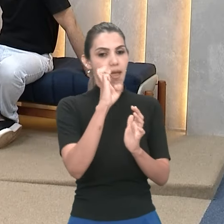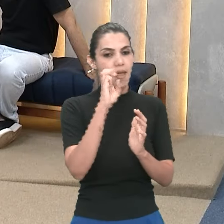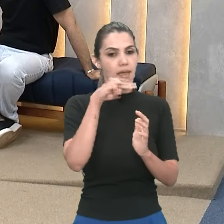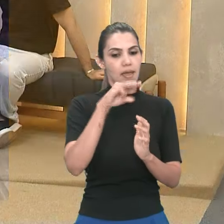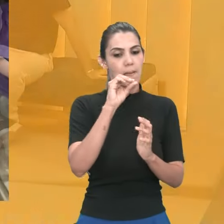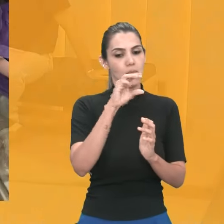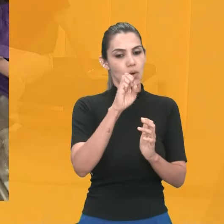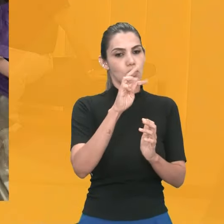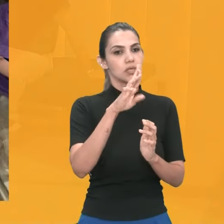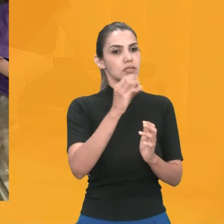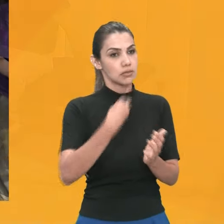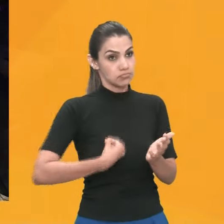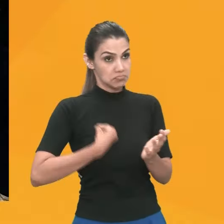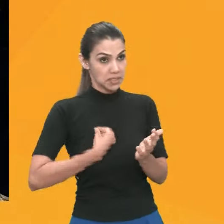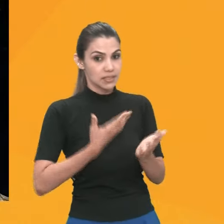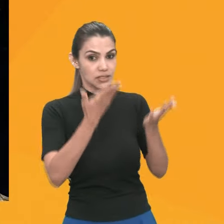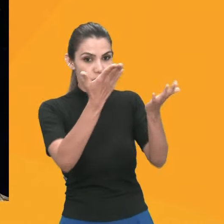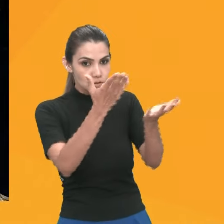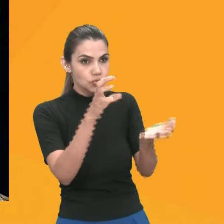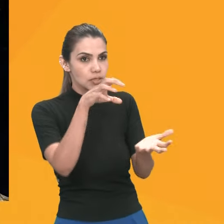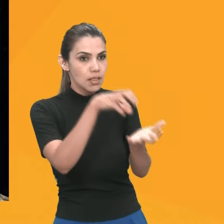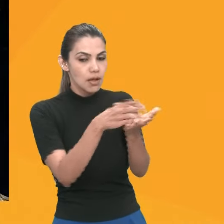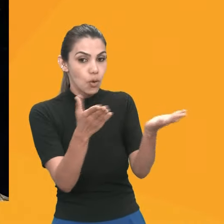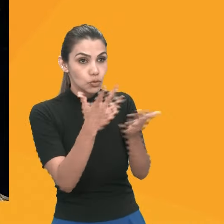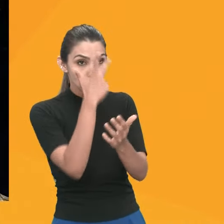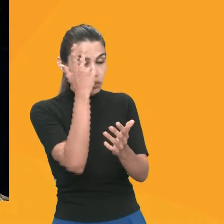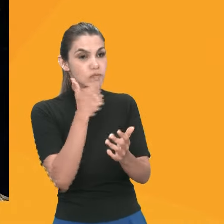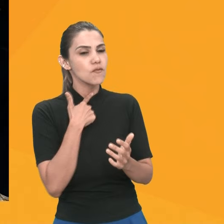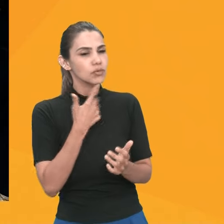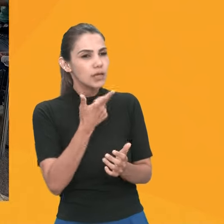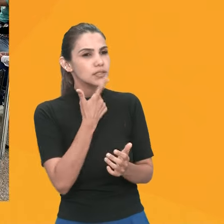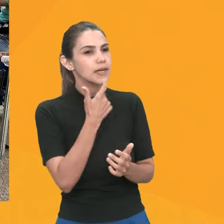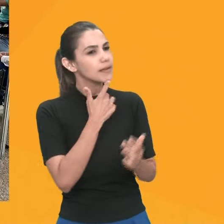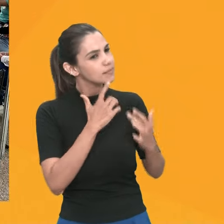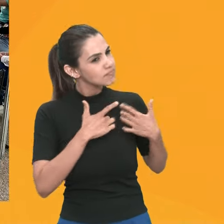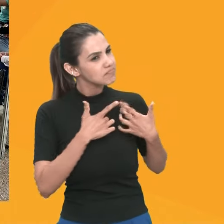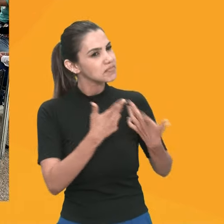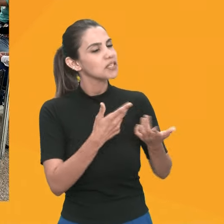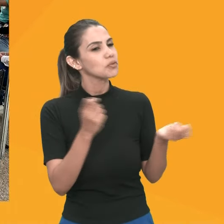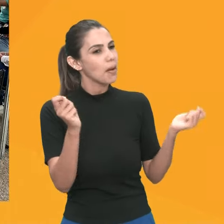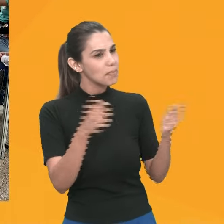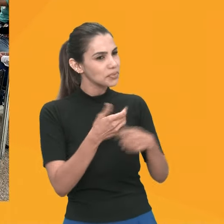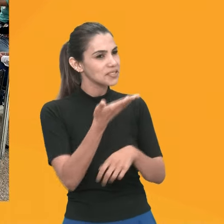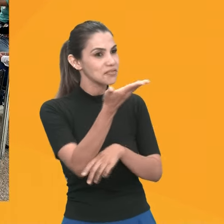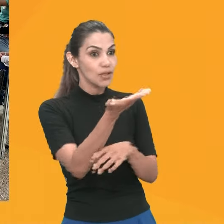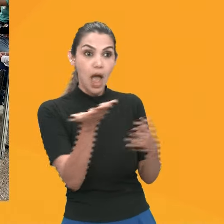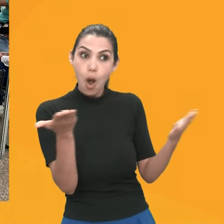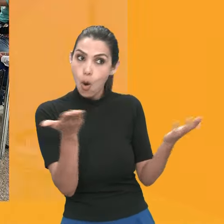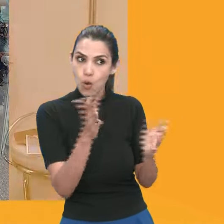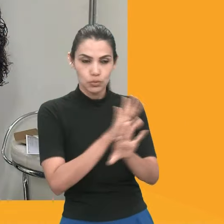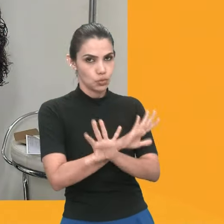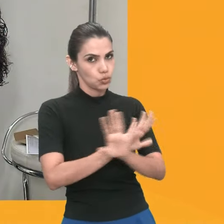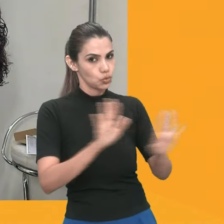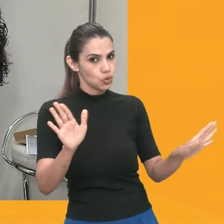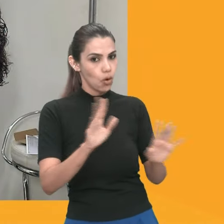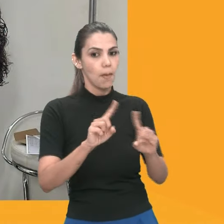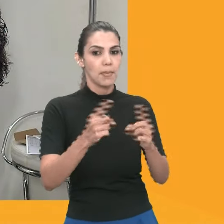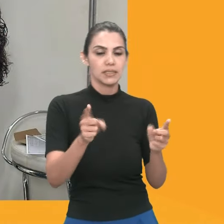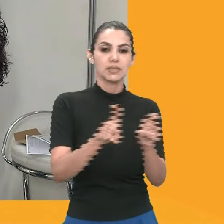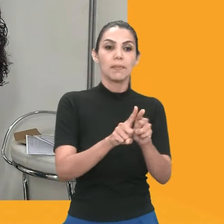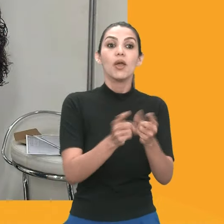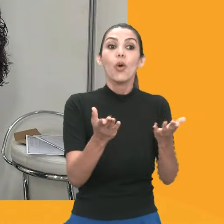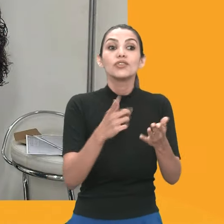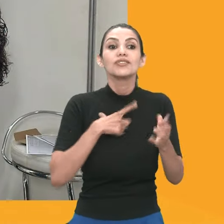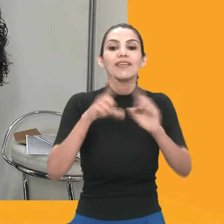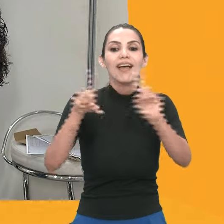lá todo o preparo pra receber as pessoas que querem doar sangue, e somente hoje. Mas hoje também nós iniciamos a sala de